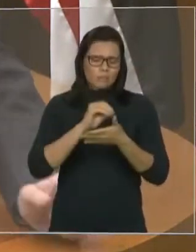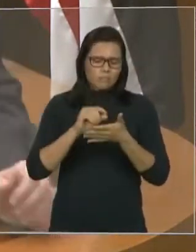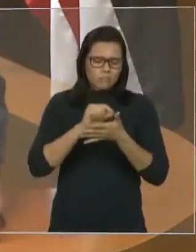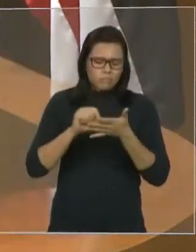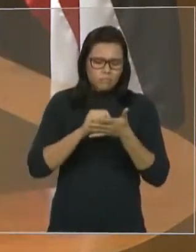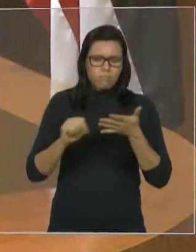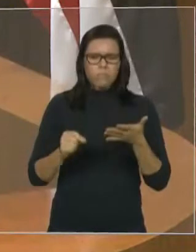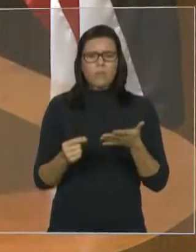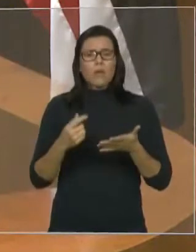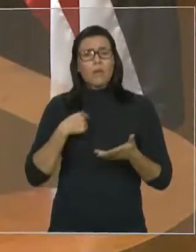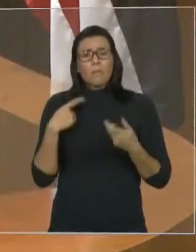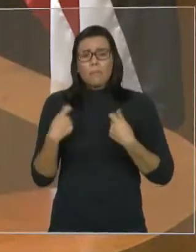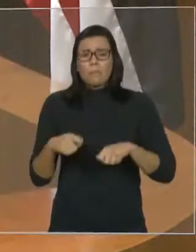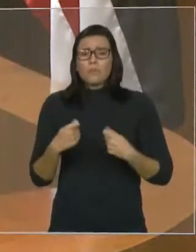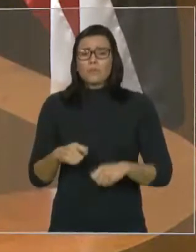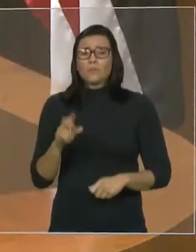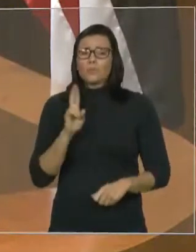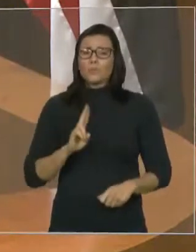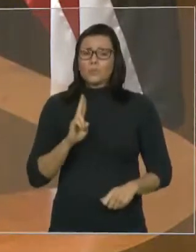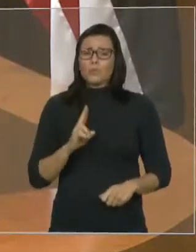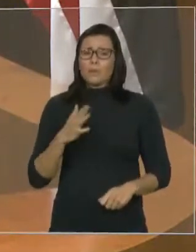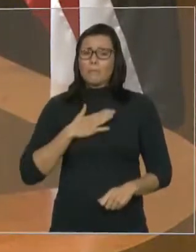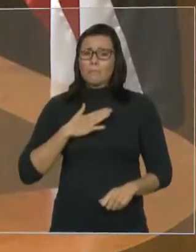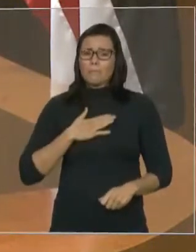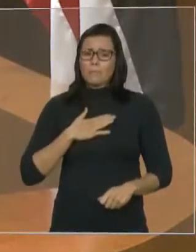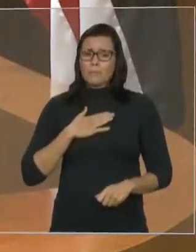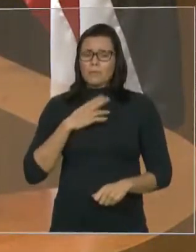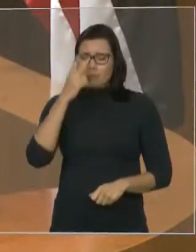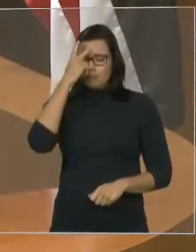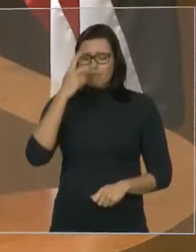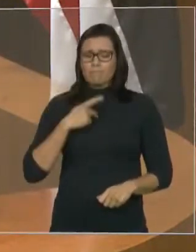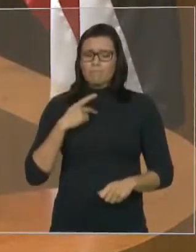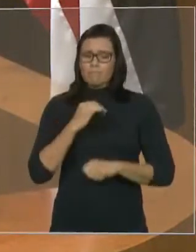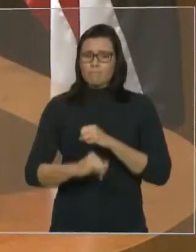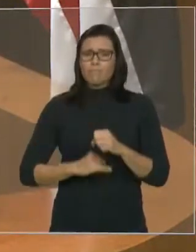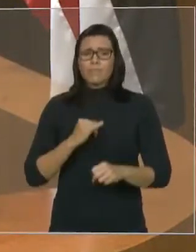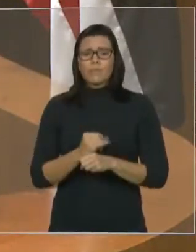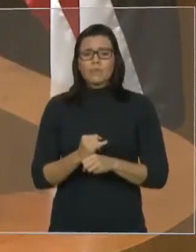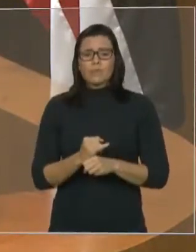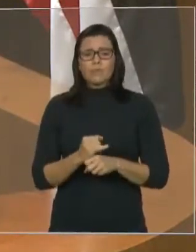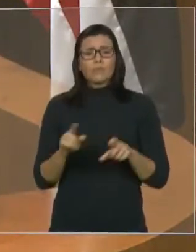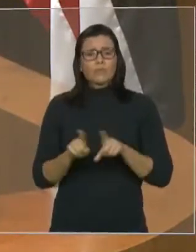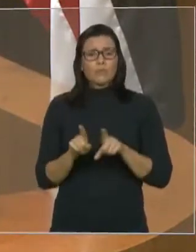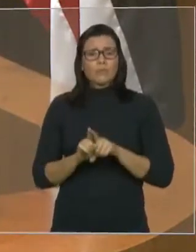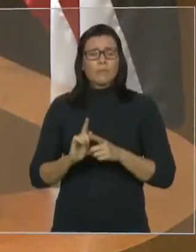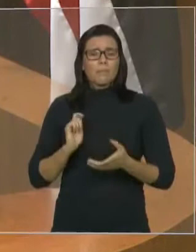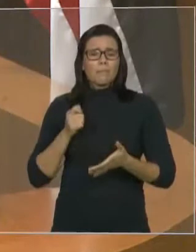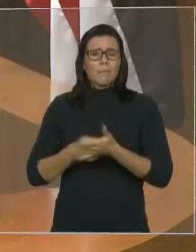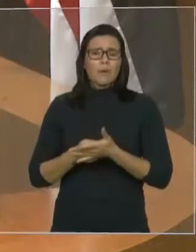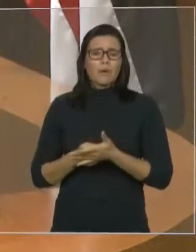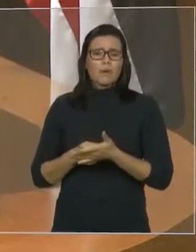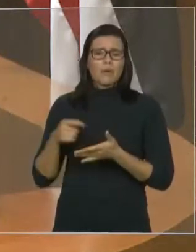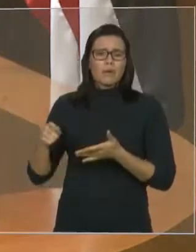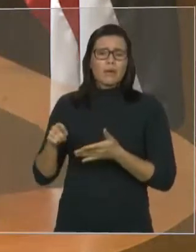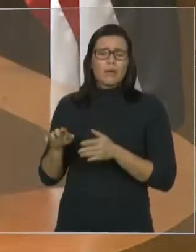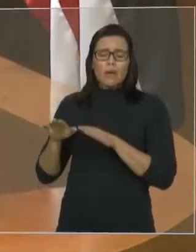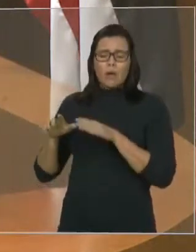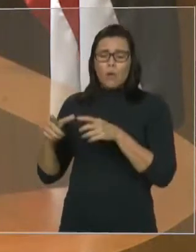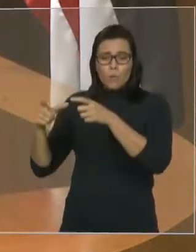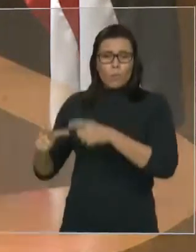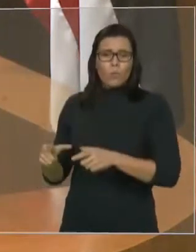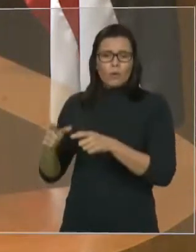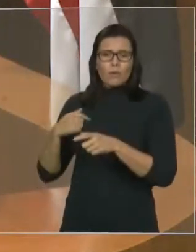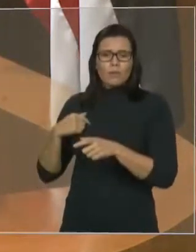e pagar seu próprio estacionamento para não ser multado. Resumindo, estamos pagando para trabalhar.